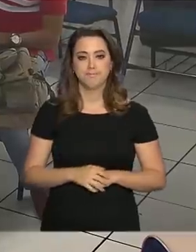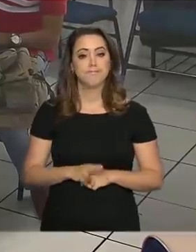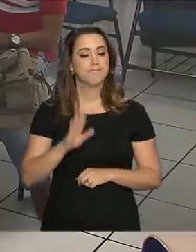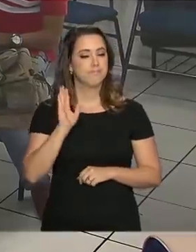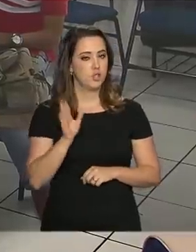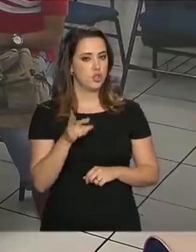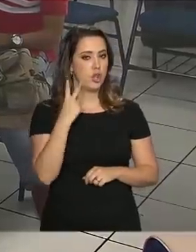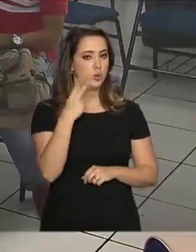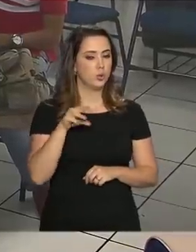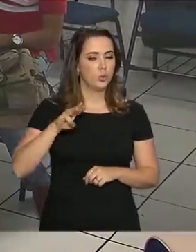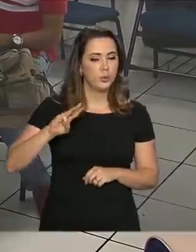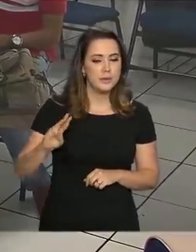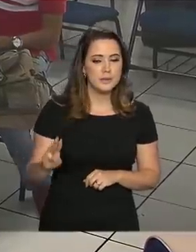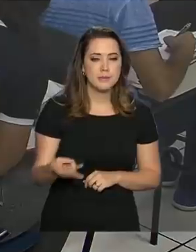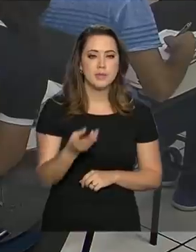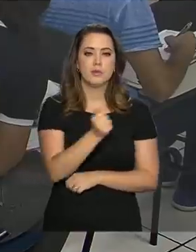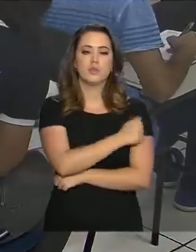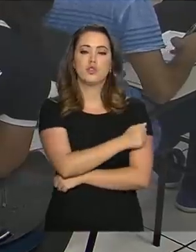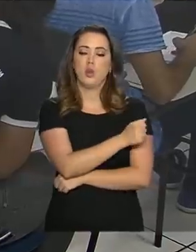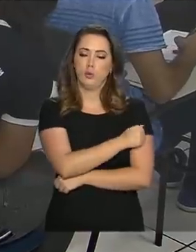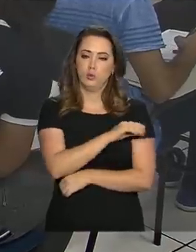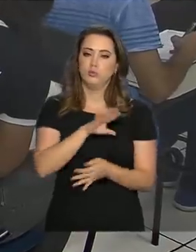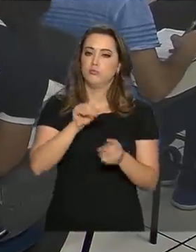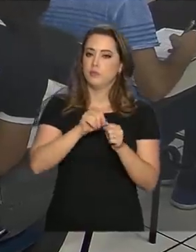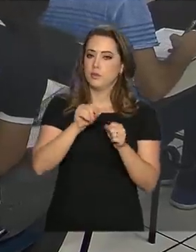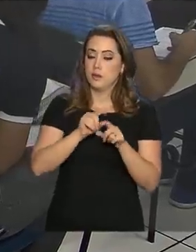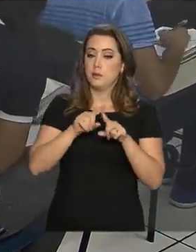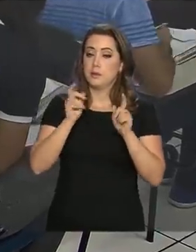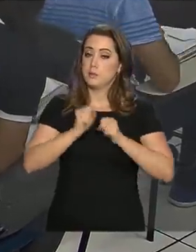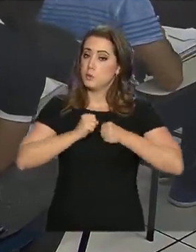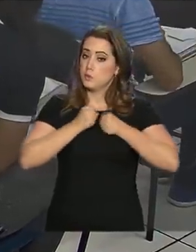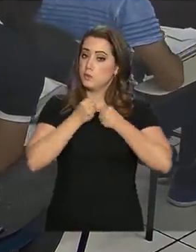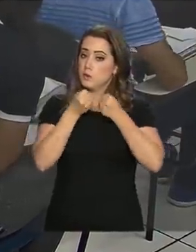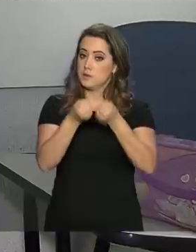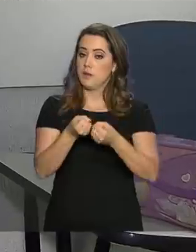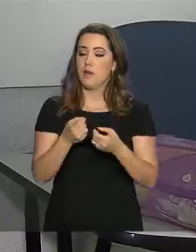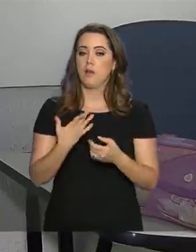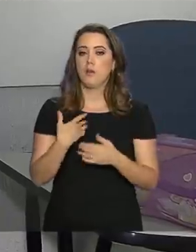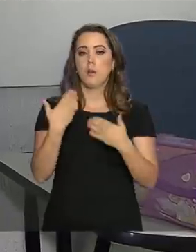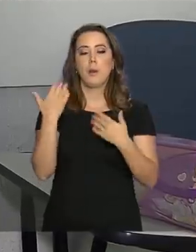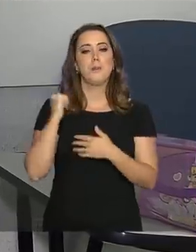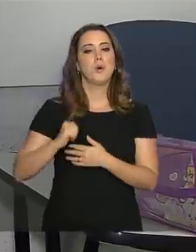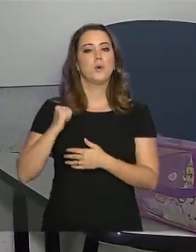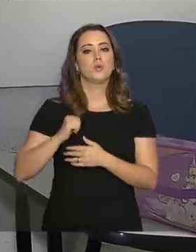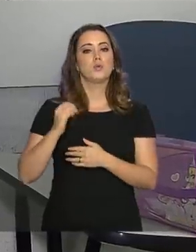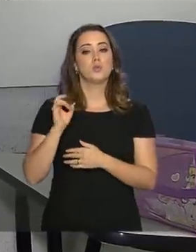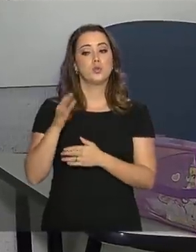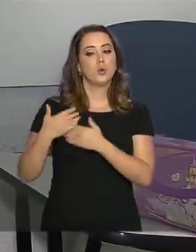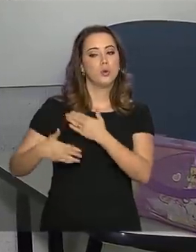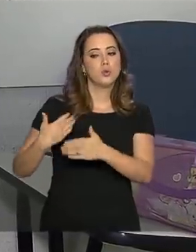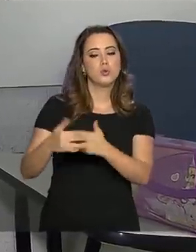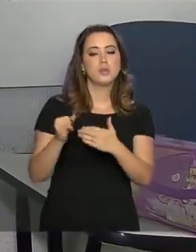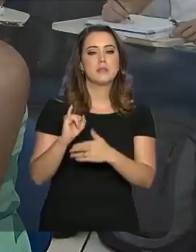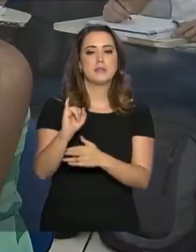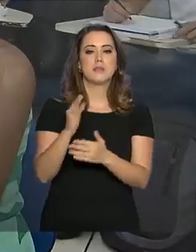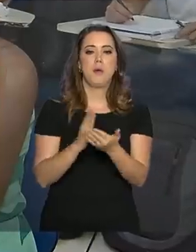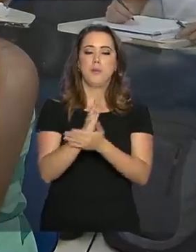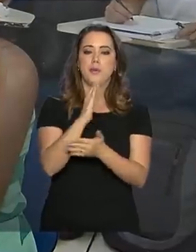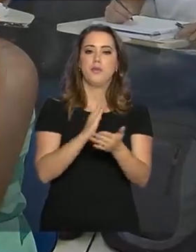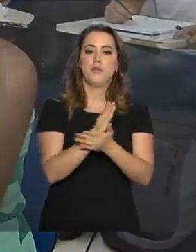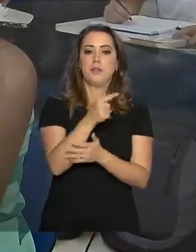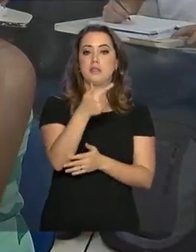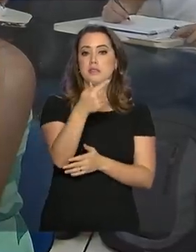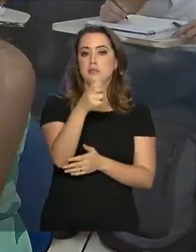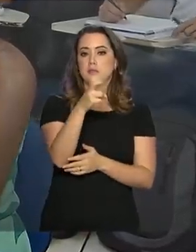e 400 mil estudantes, mas é preciso se dedicar aos estudos. A bolsa só é mantida para quem for aprovado em